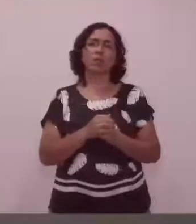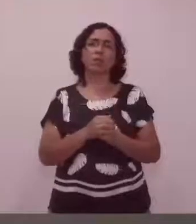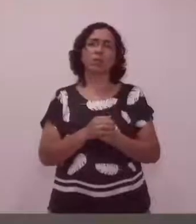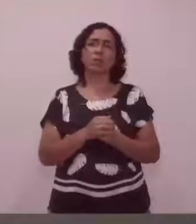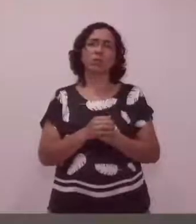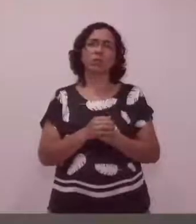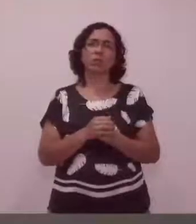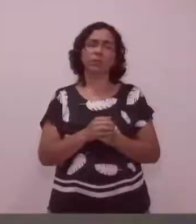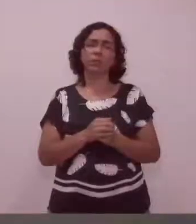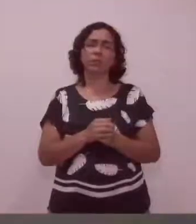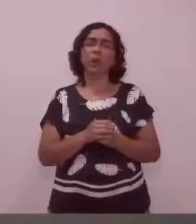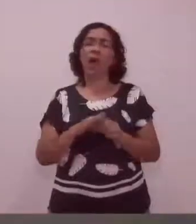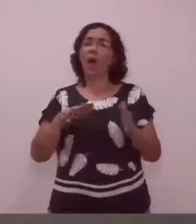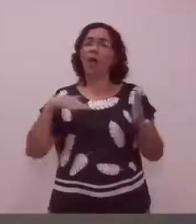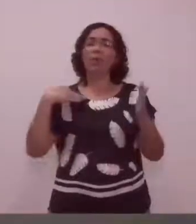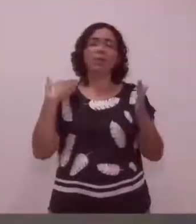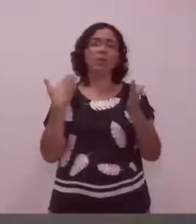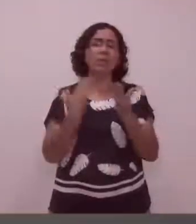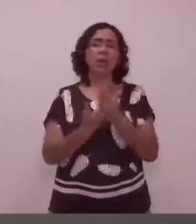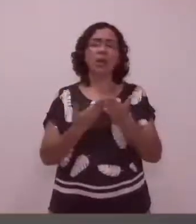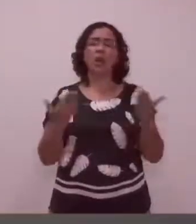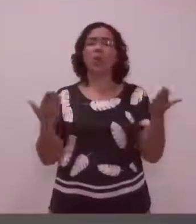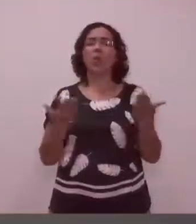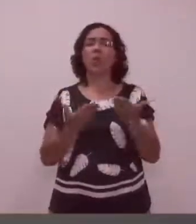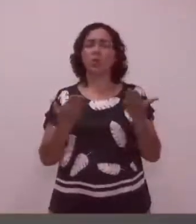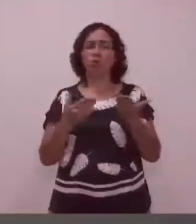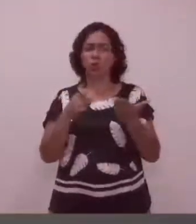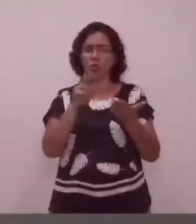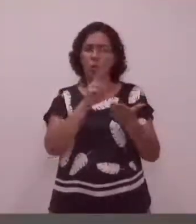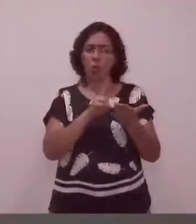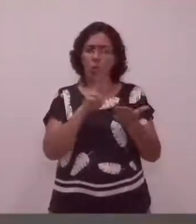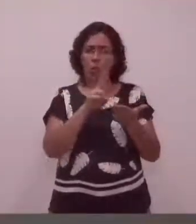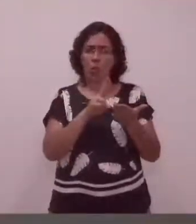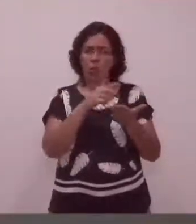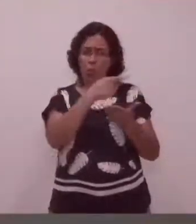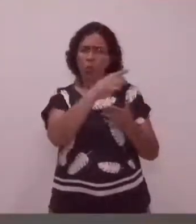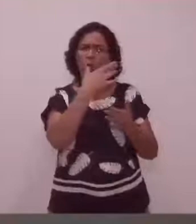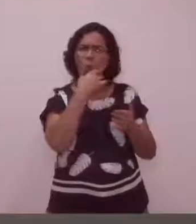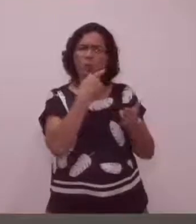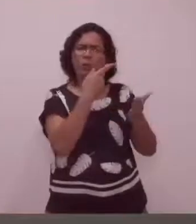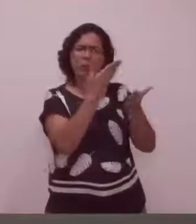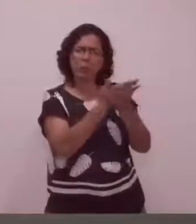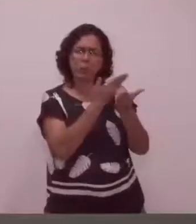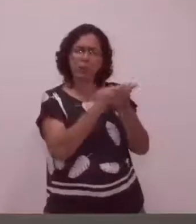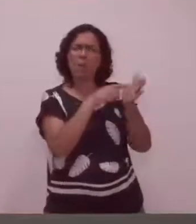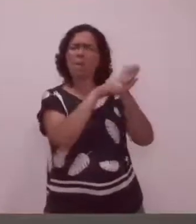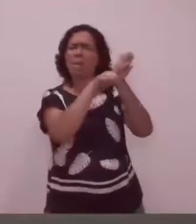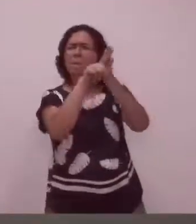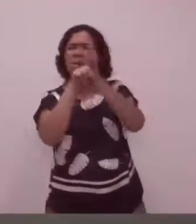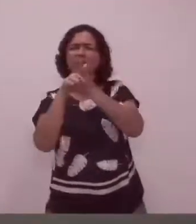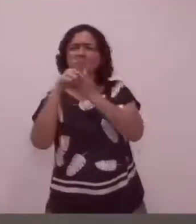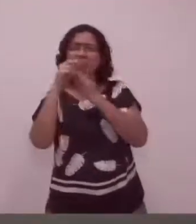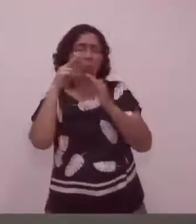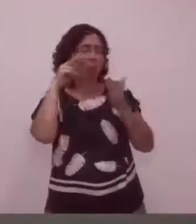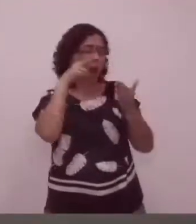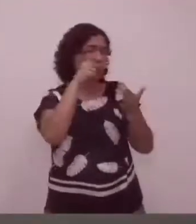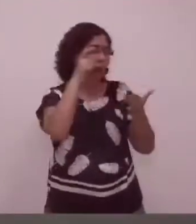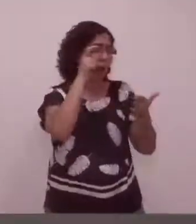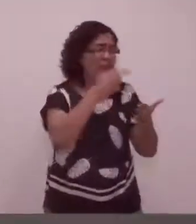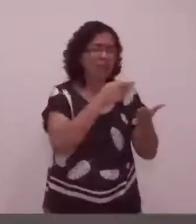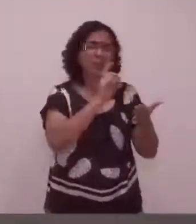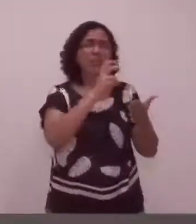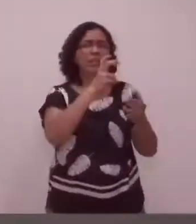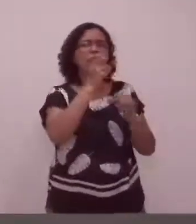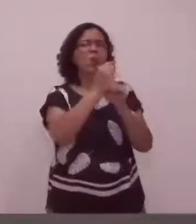E, até hoje, foi usado todo o trabalho desse professor? Também não. Há cinco